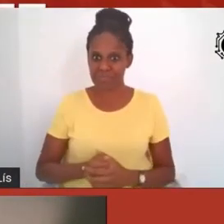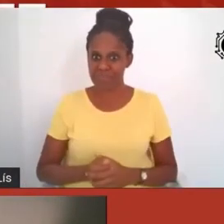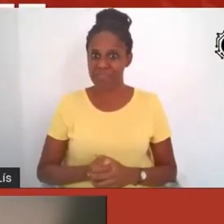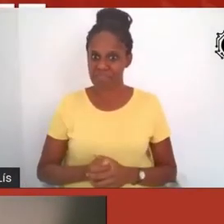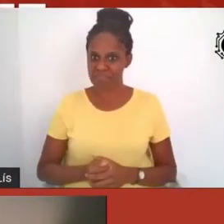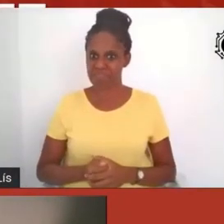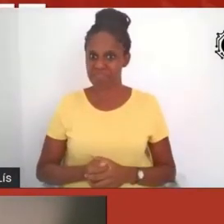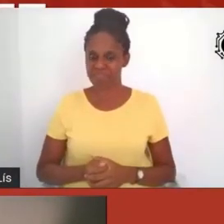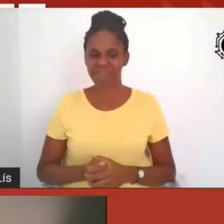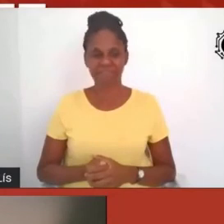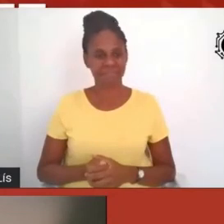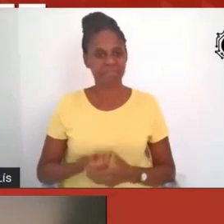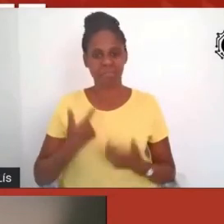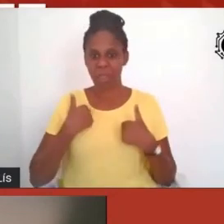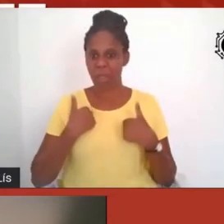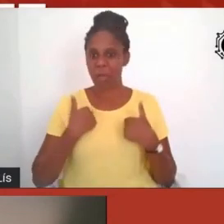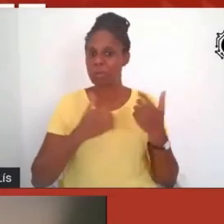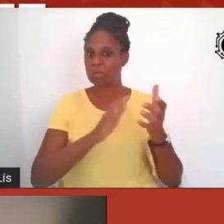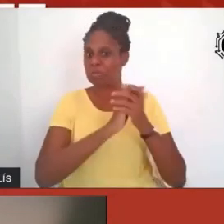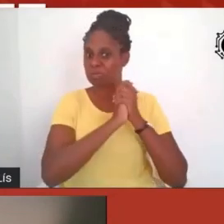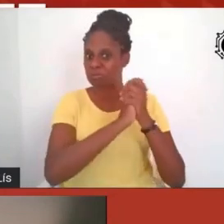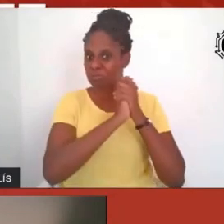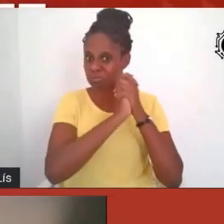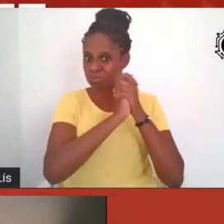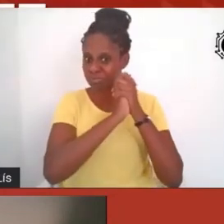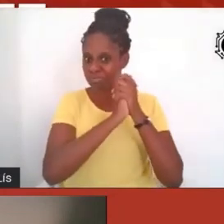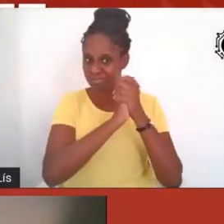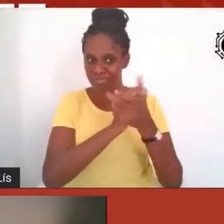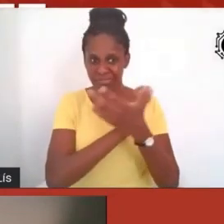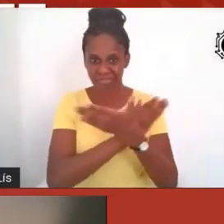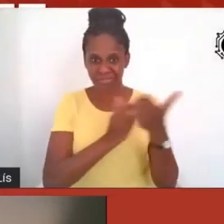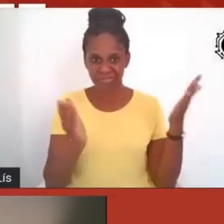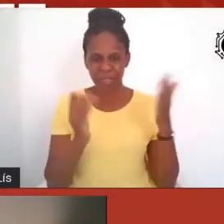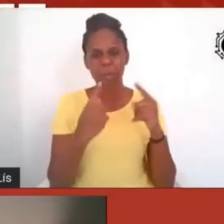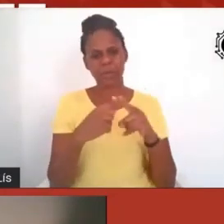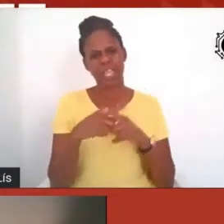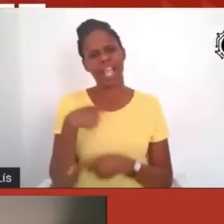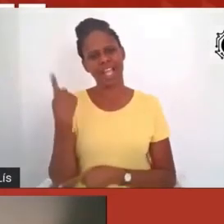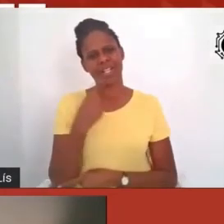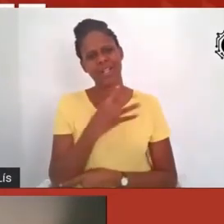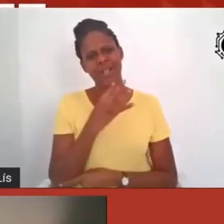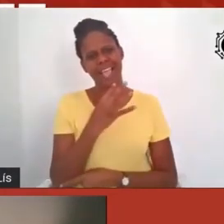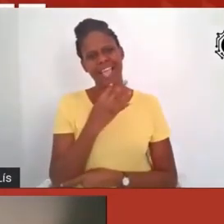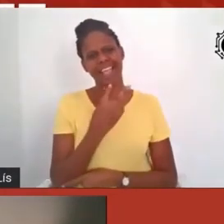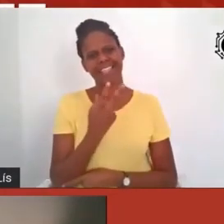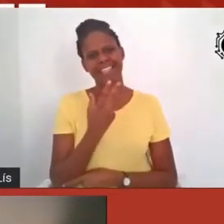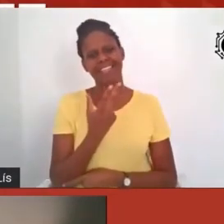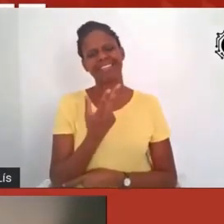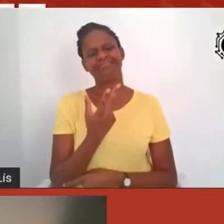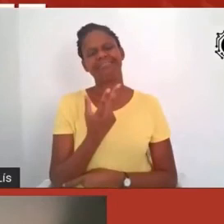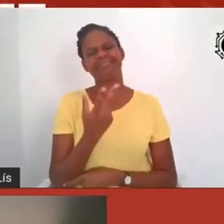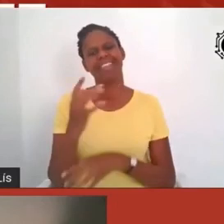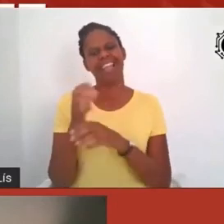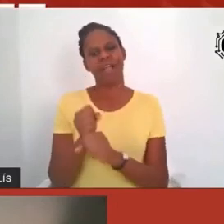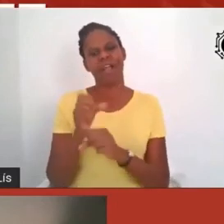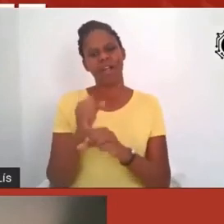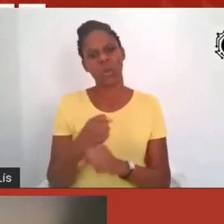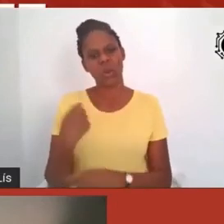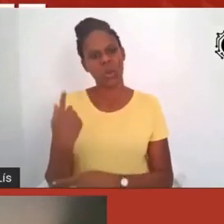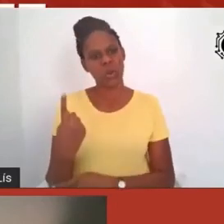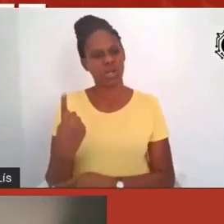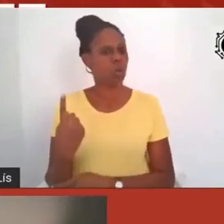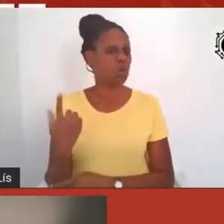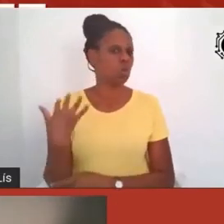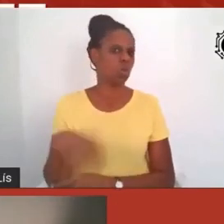começar dando os parabéns porque a gente conhece os números de cálculo um sabe que sempre teve problemas